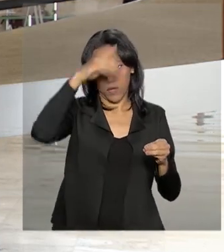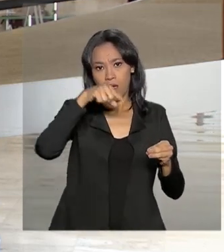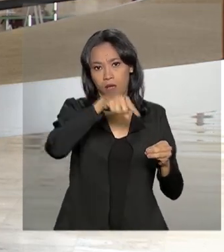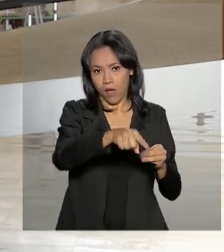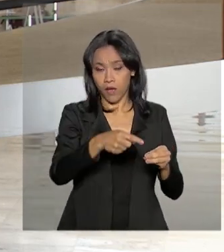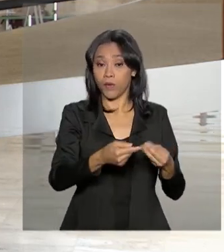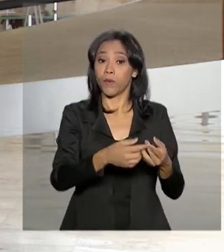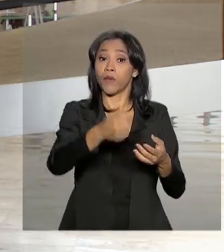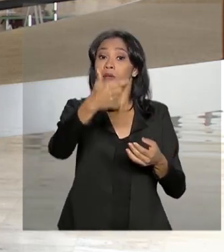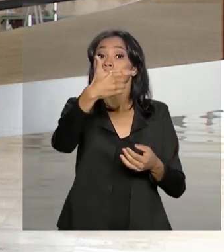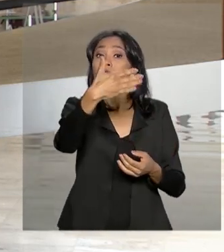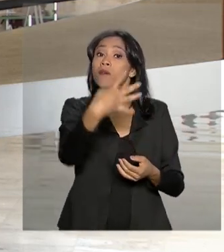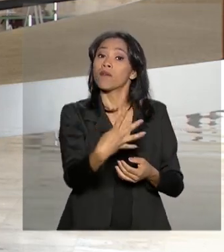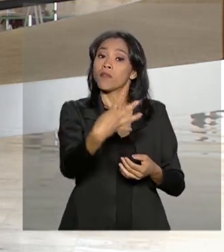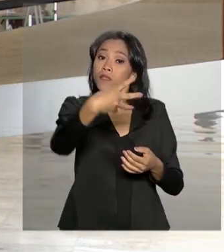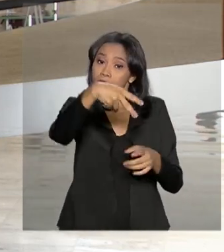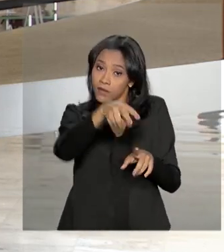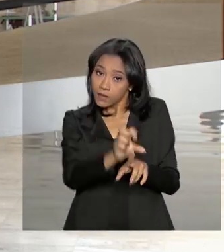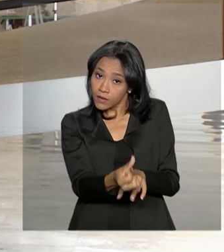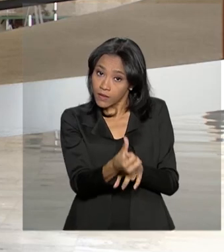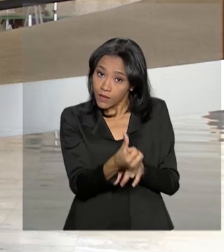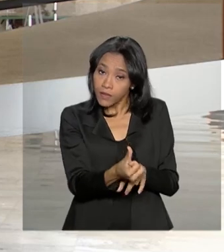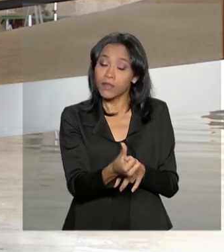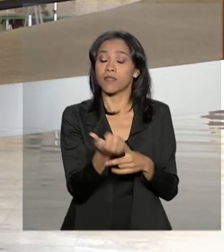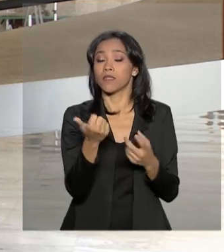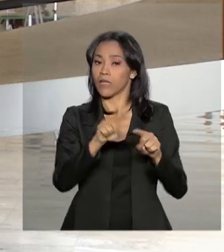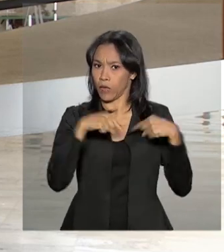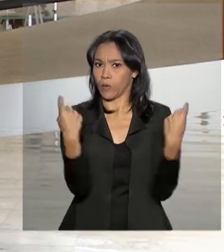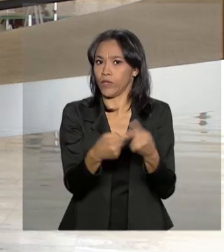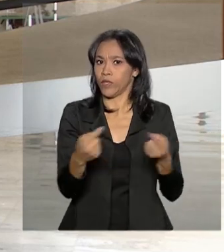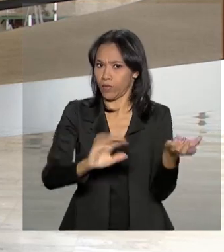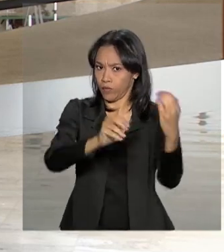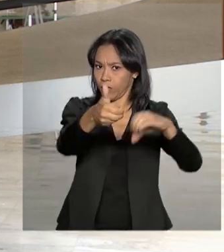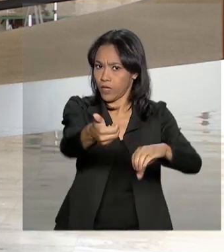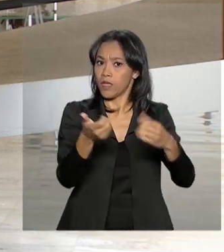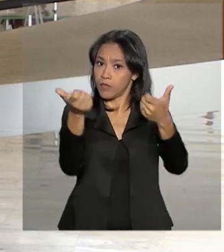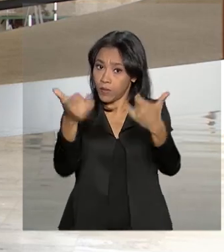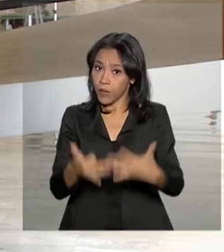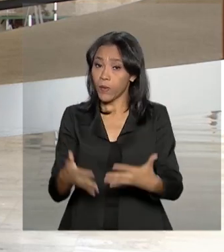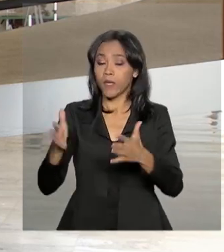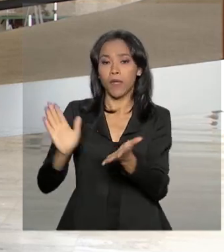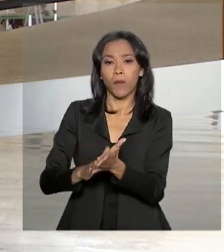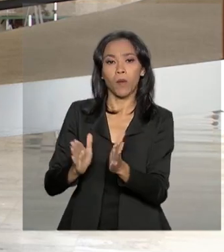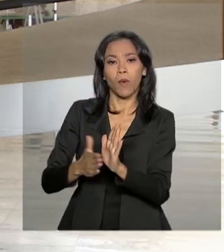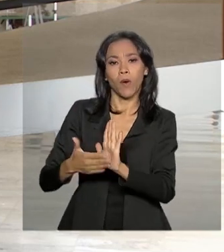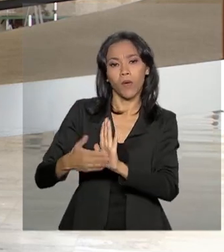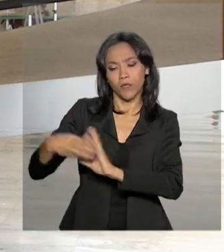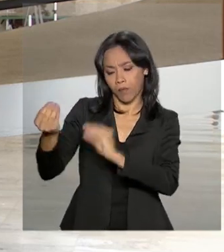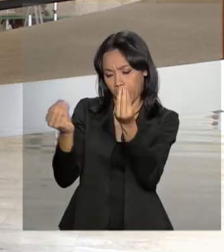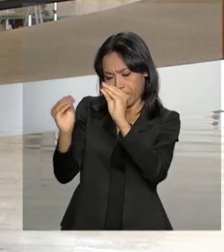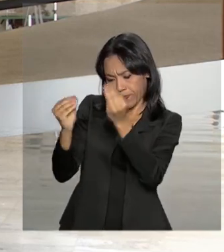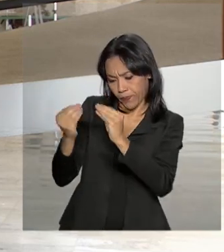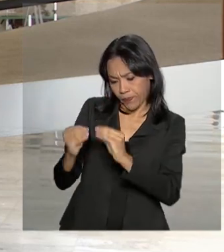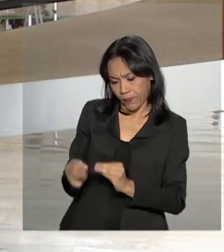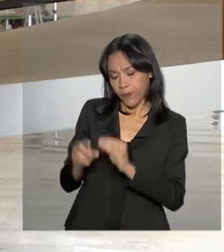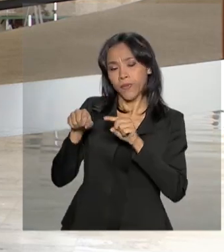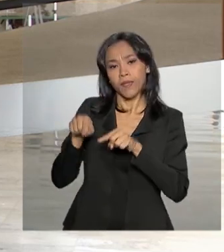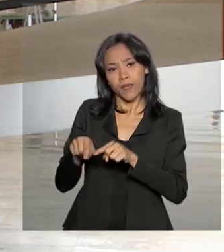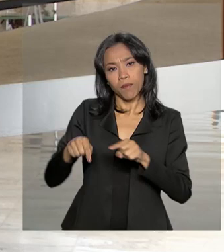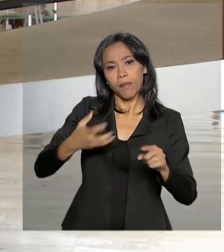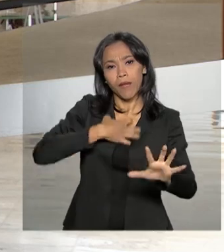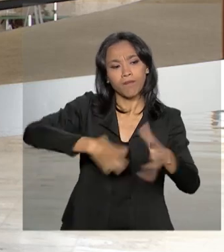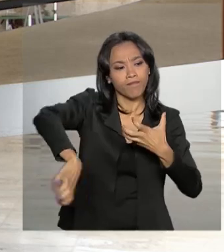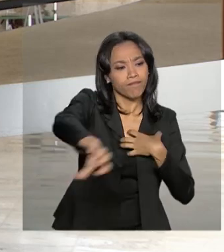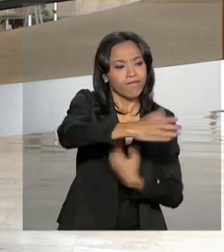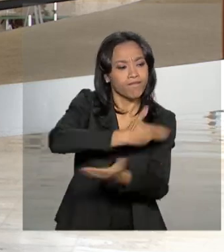56ª Legislatura, dizia que o governo está preparando uma proposta moderna e, ao mesmo tempo, fraterna para